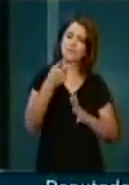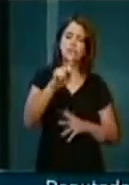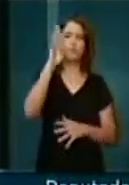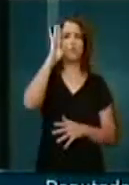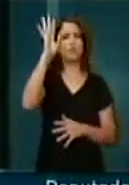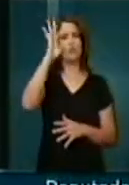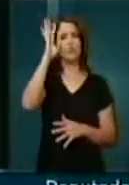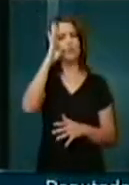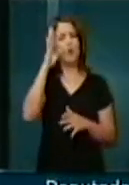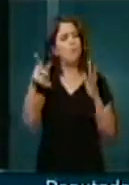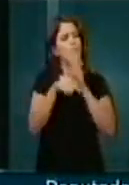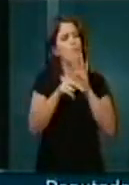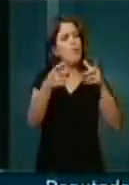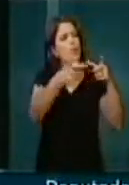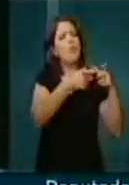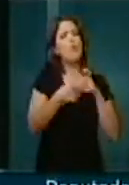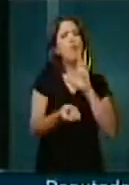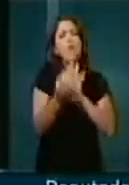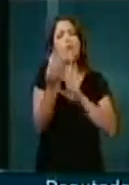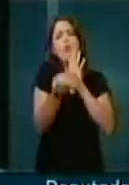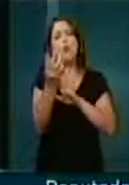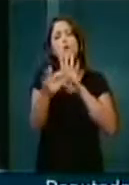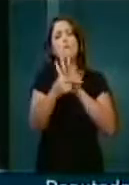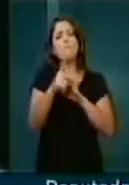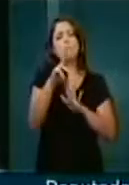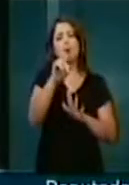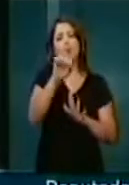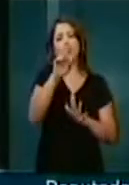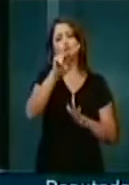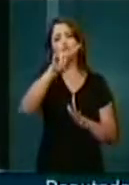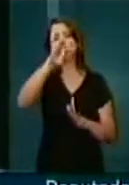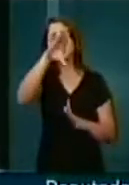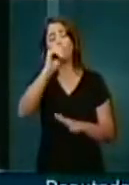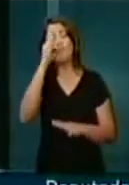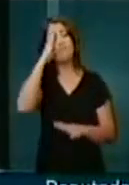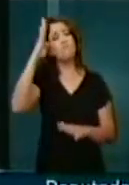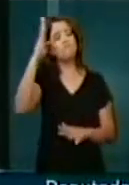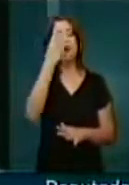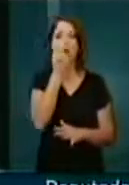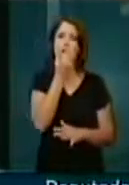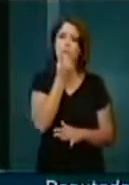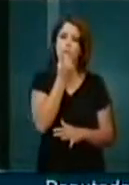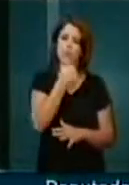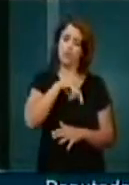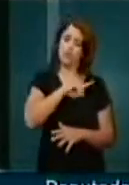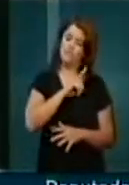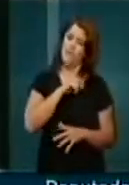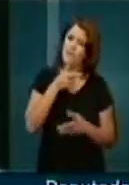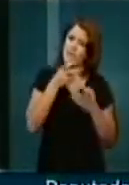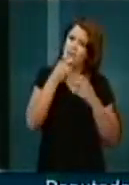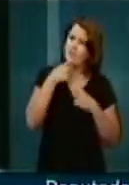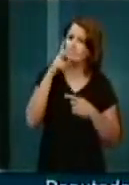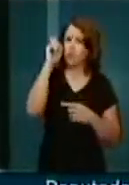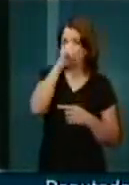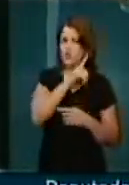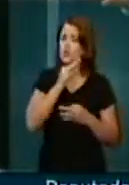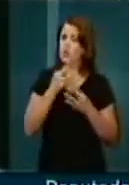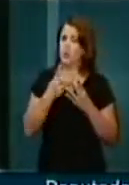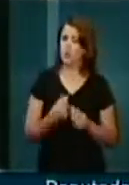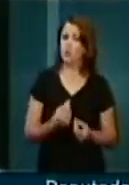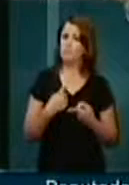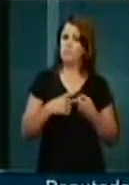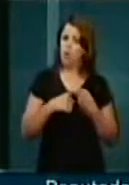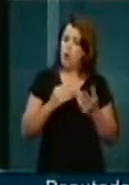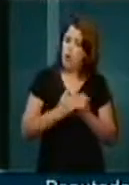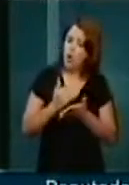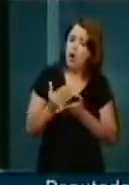do setor produtivo de Santa Catarina, principalmente de alimentos. Vemos dificuldade, bem de